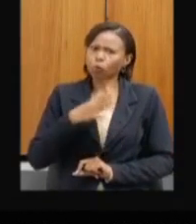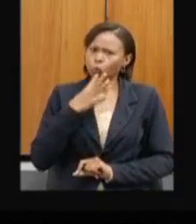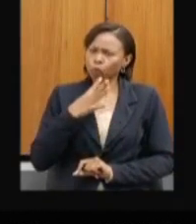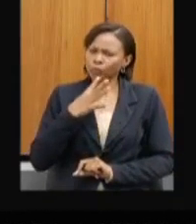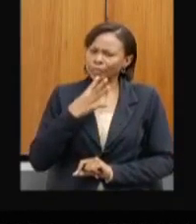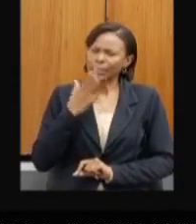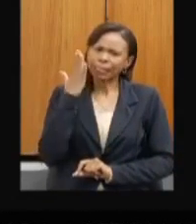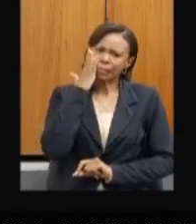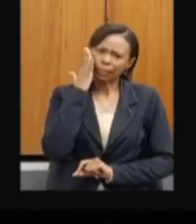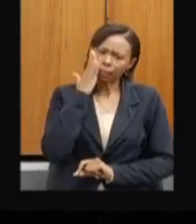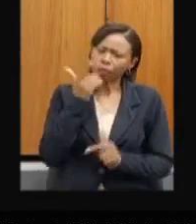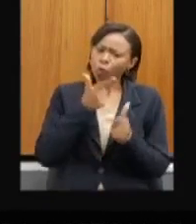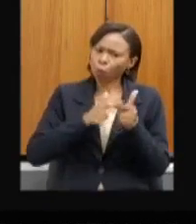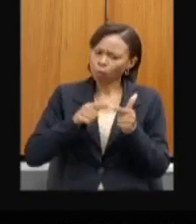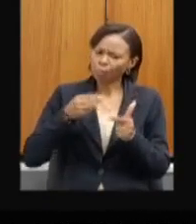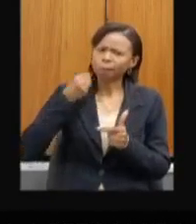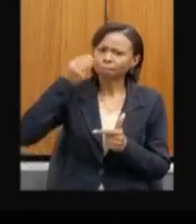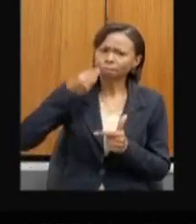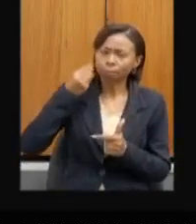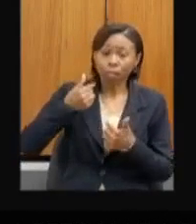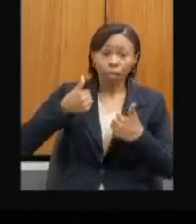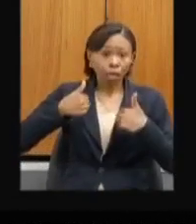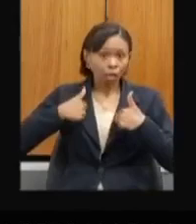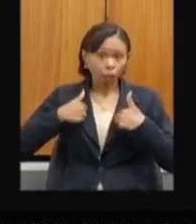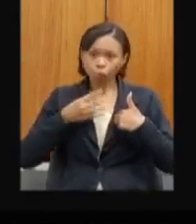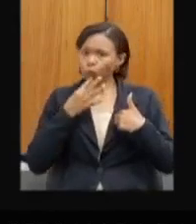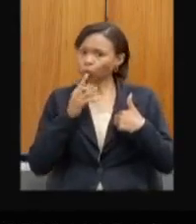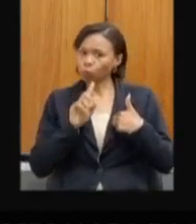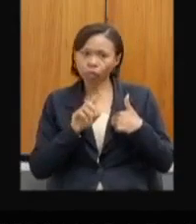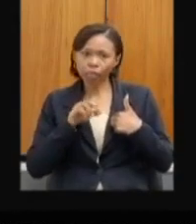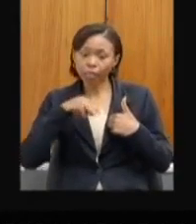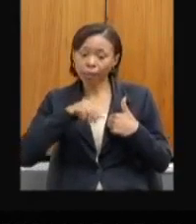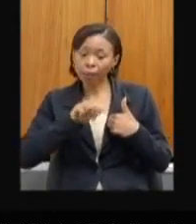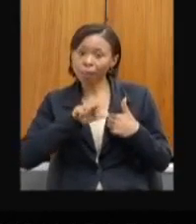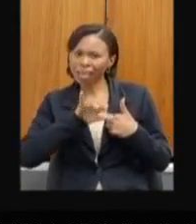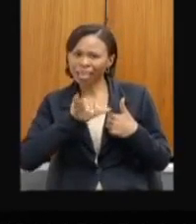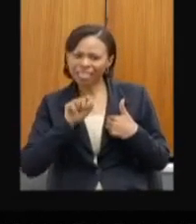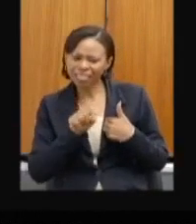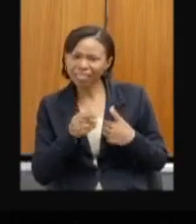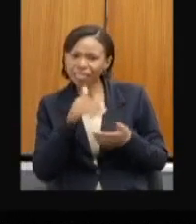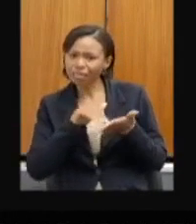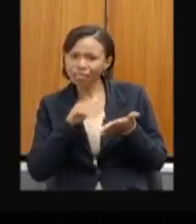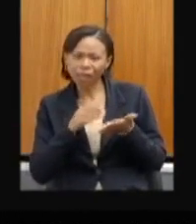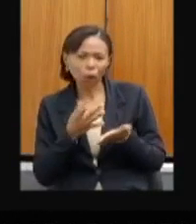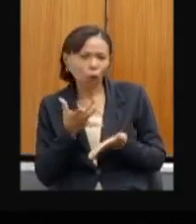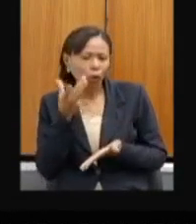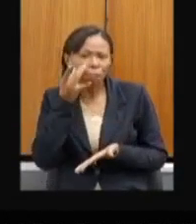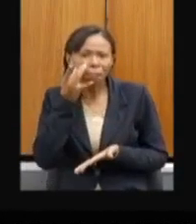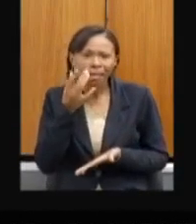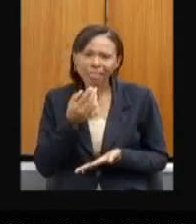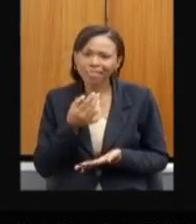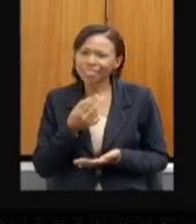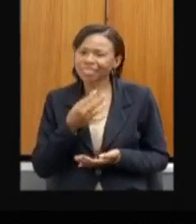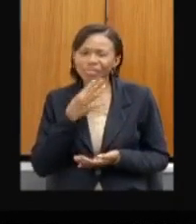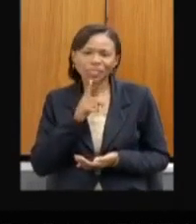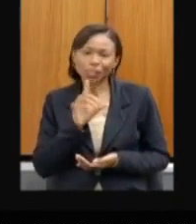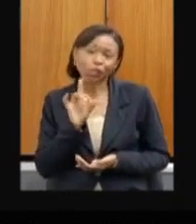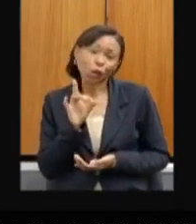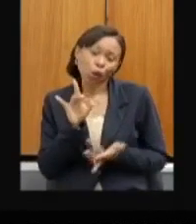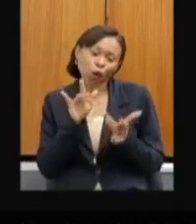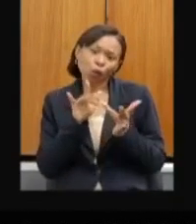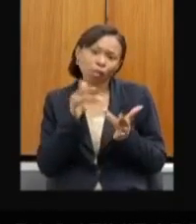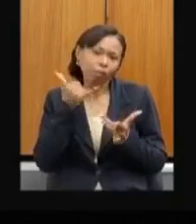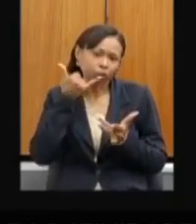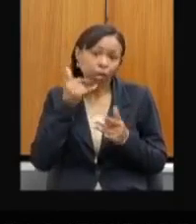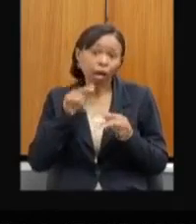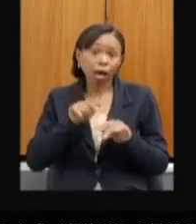E a secretária Marília, eu não a conheço pessoalmente, já conversei com ela pelo telefone, e agora ela confirma para mim